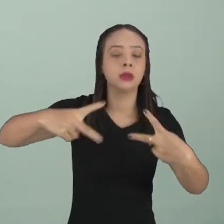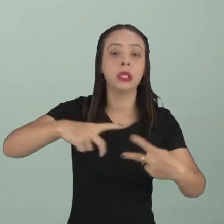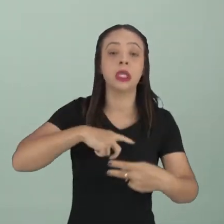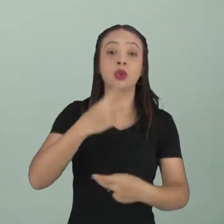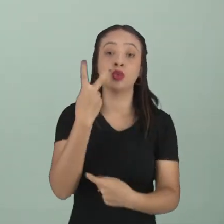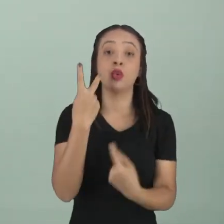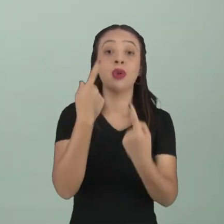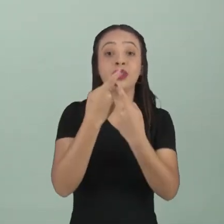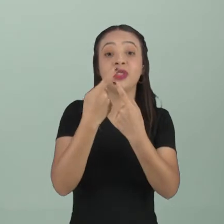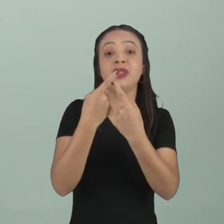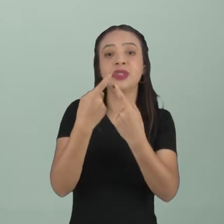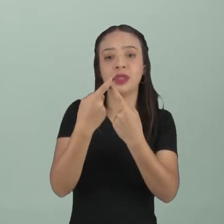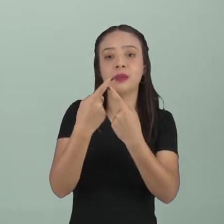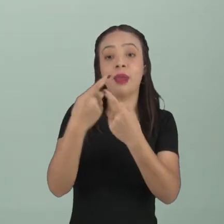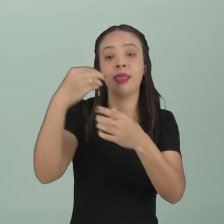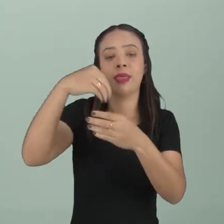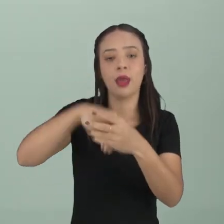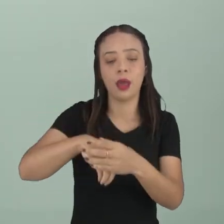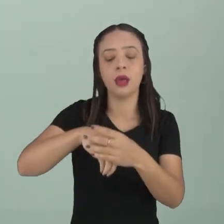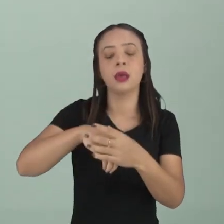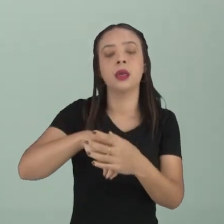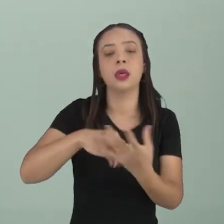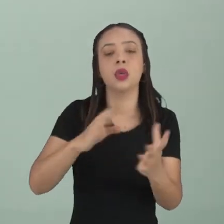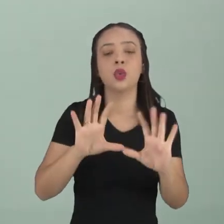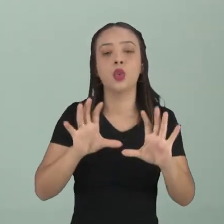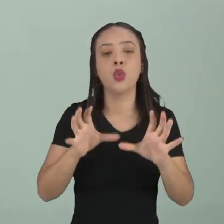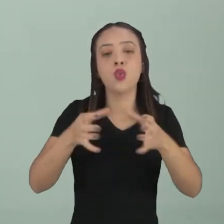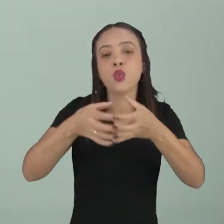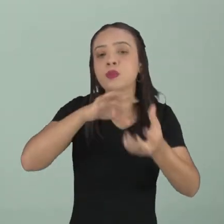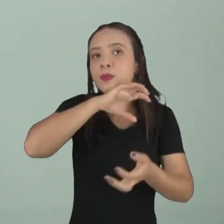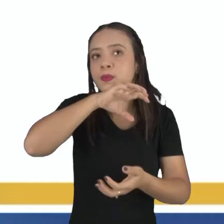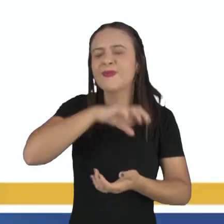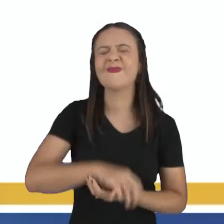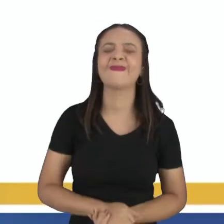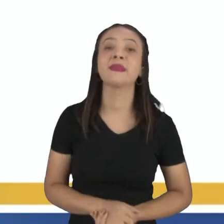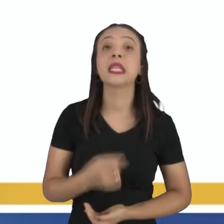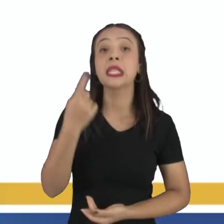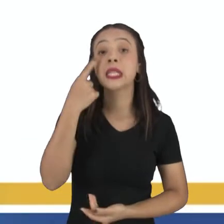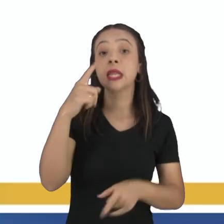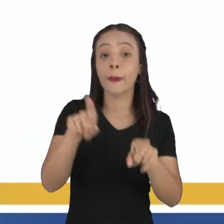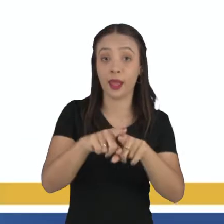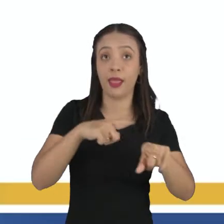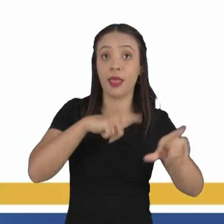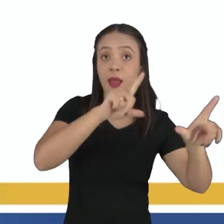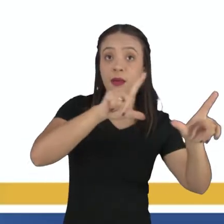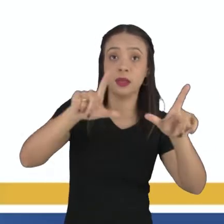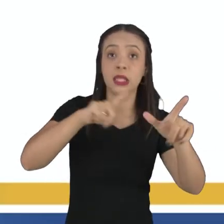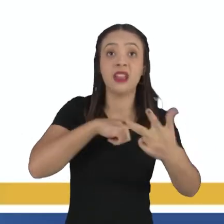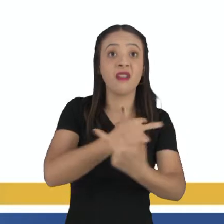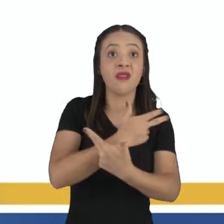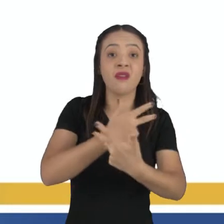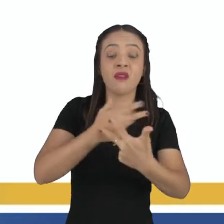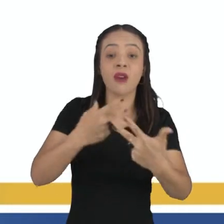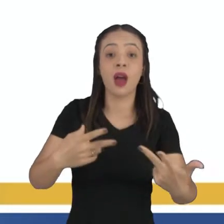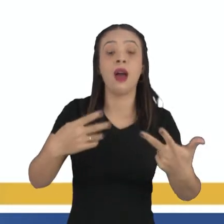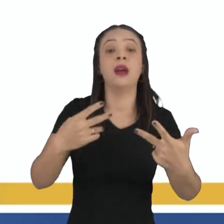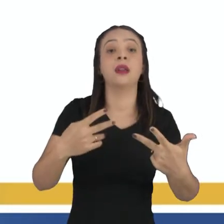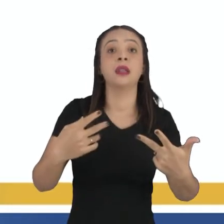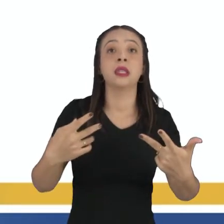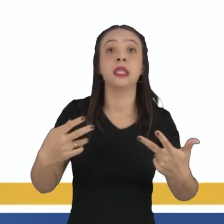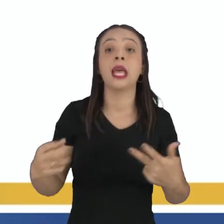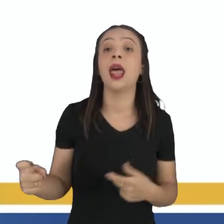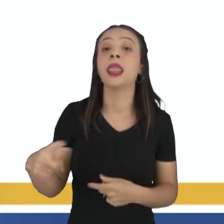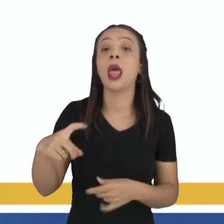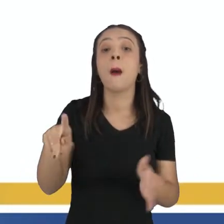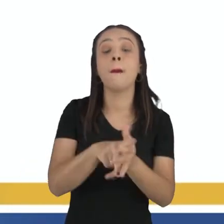em organismos do reino animal. Ali na telinha fala. Existem milhares de organismos nesse reino. Que